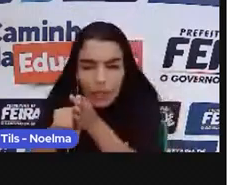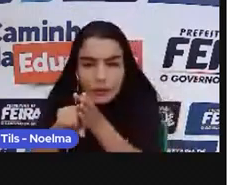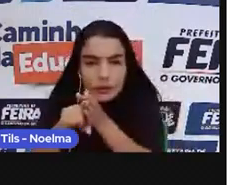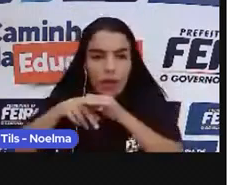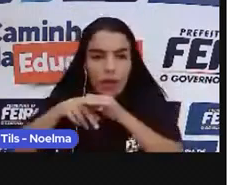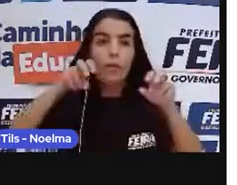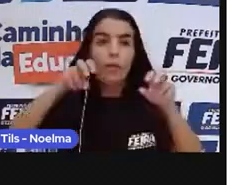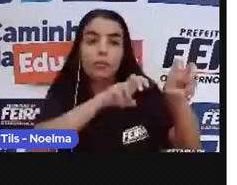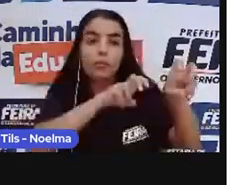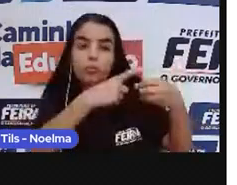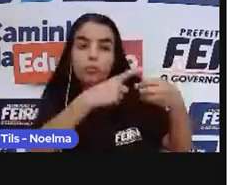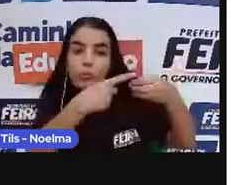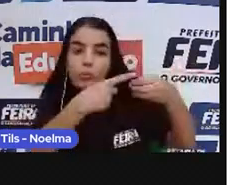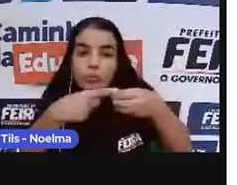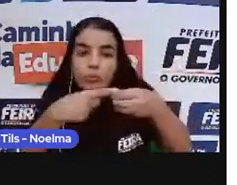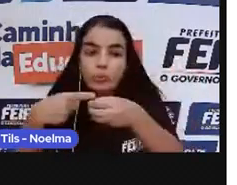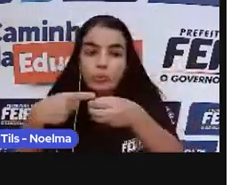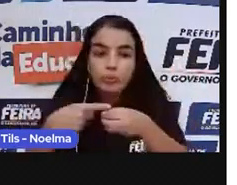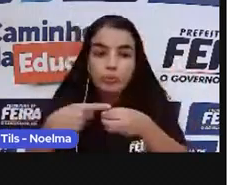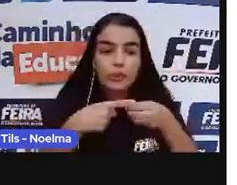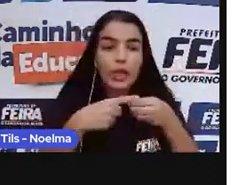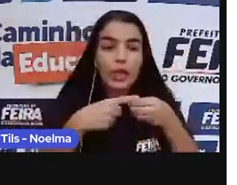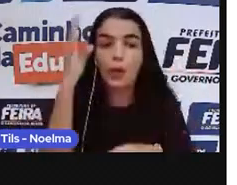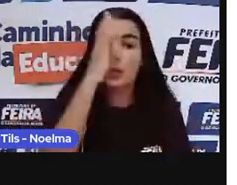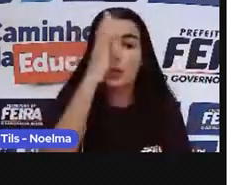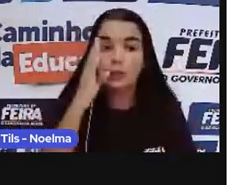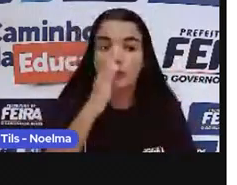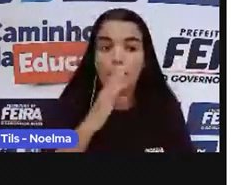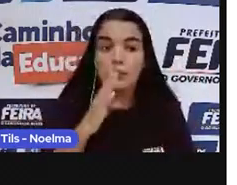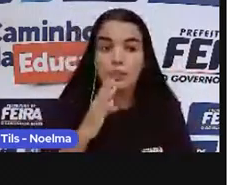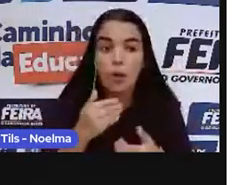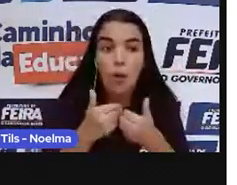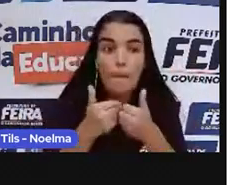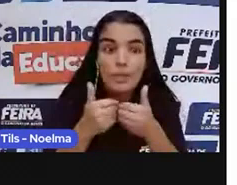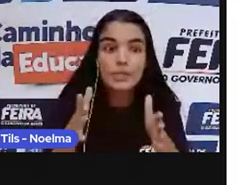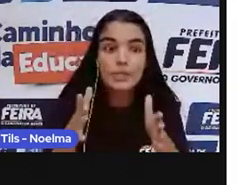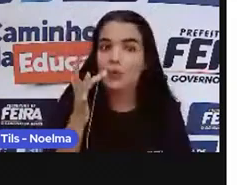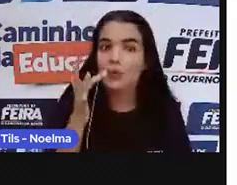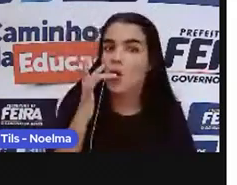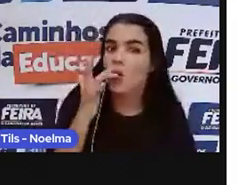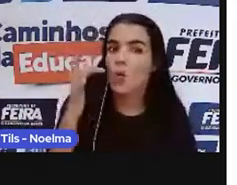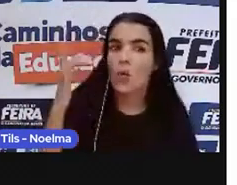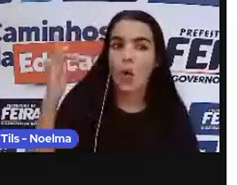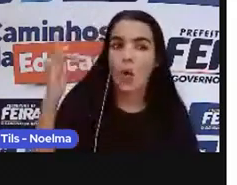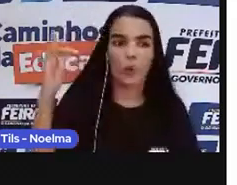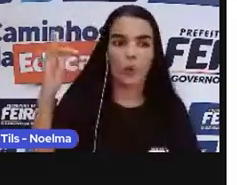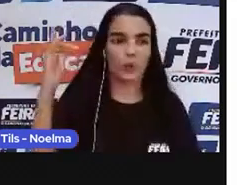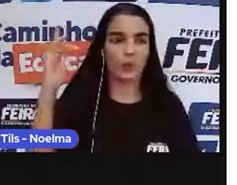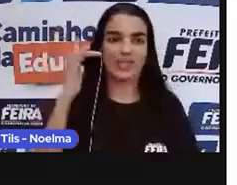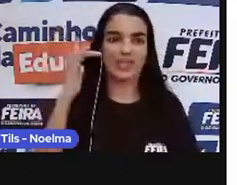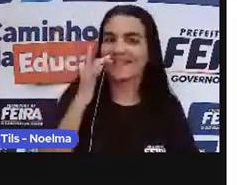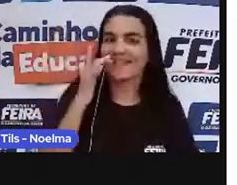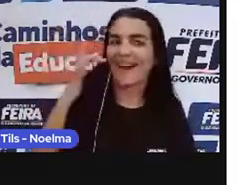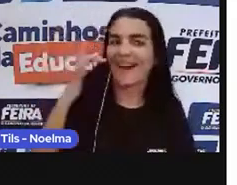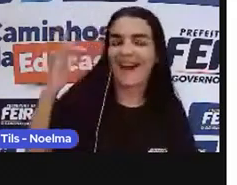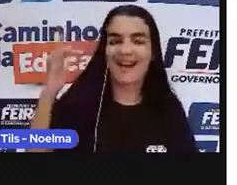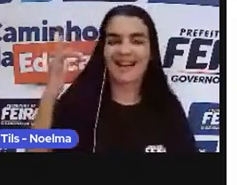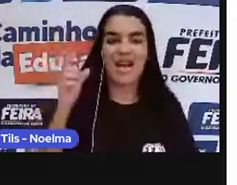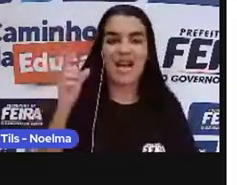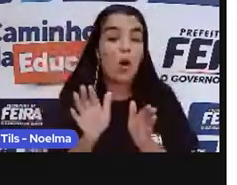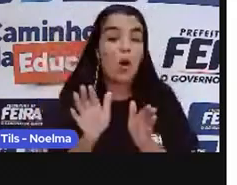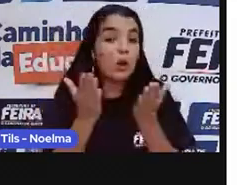o ouro, né? Iniciando uma nova fase na história do Brasil, que foi o ciclo do ouro. Então, quando a açúcar,